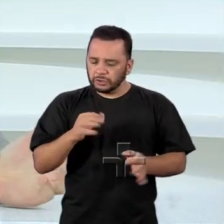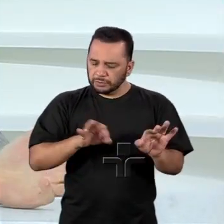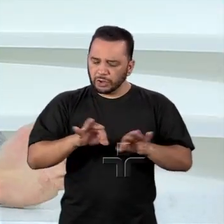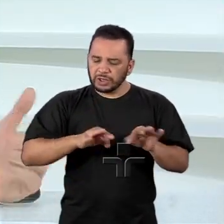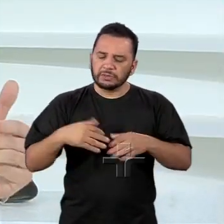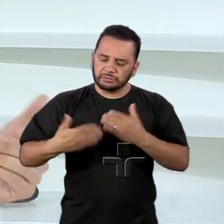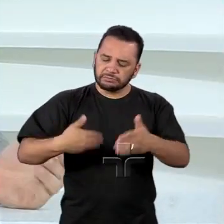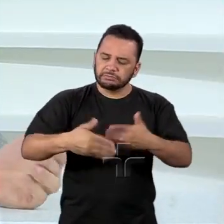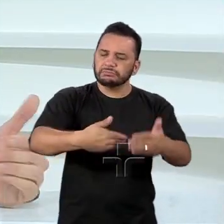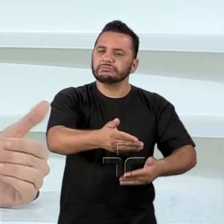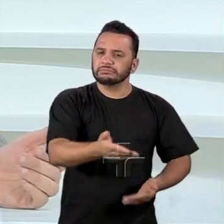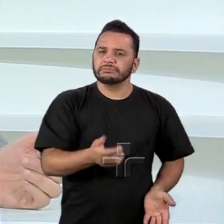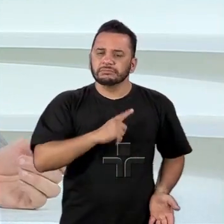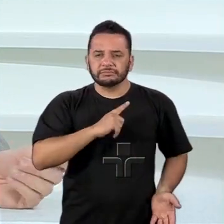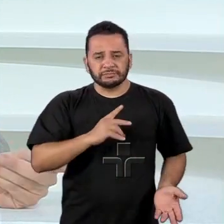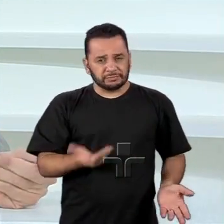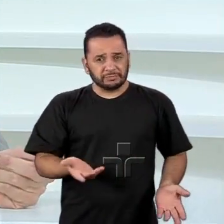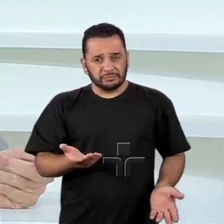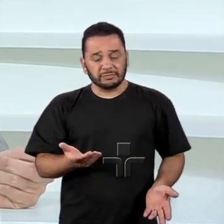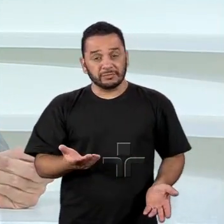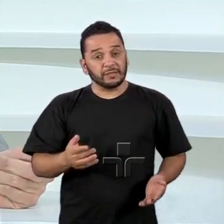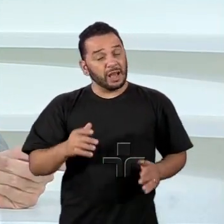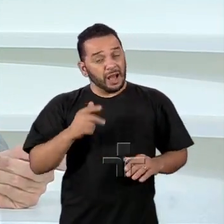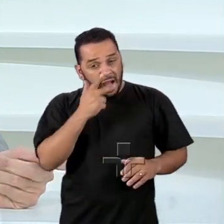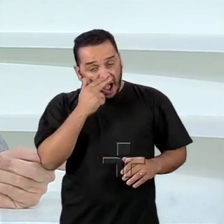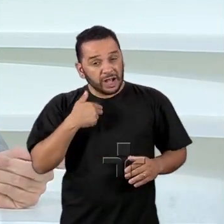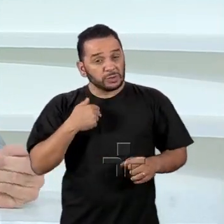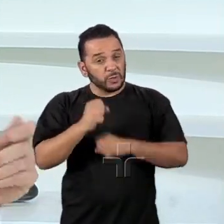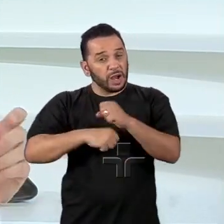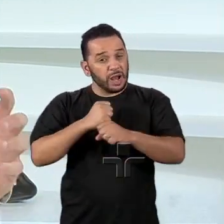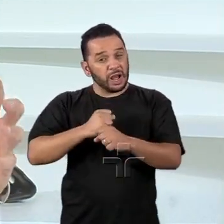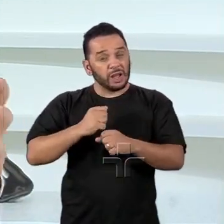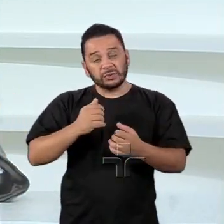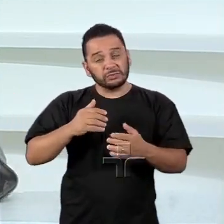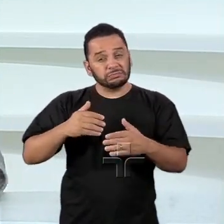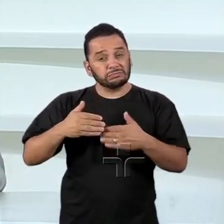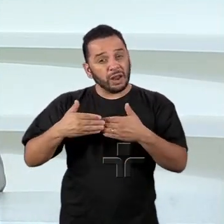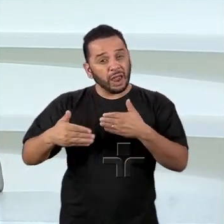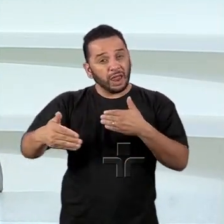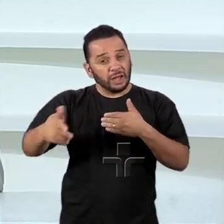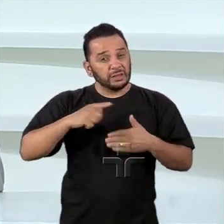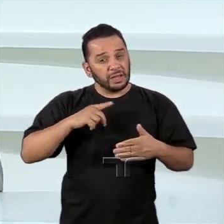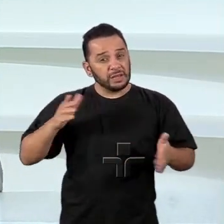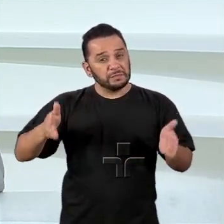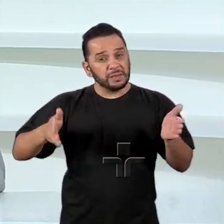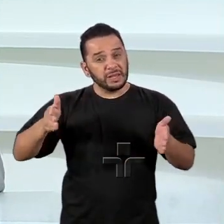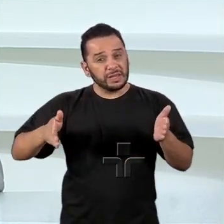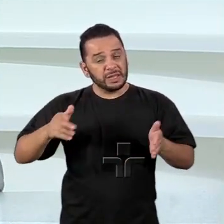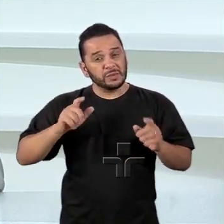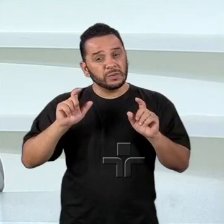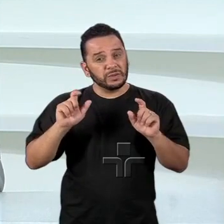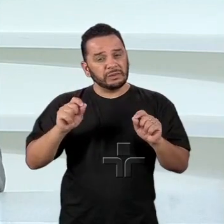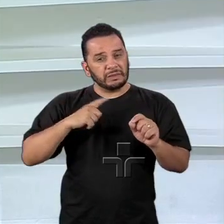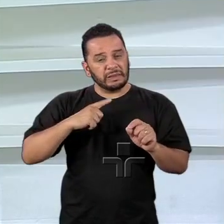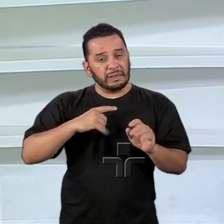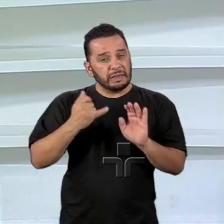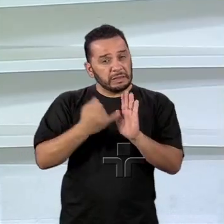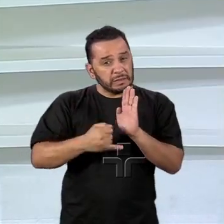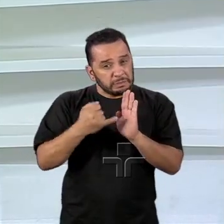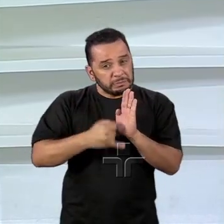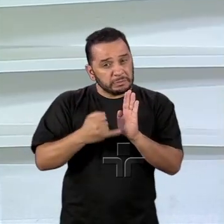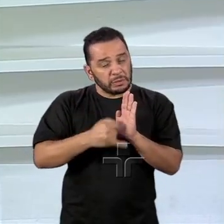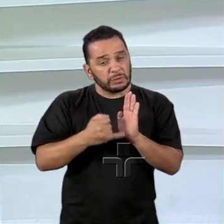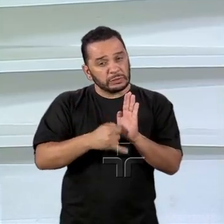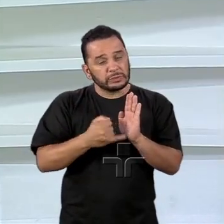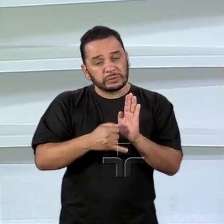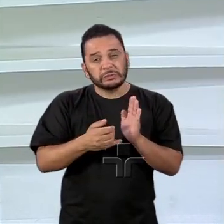Nós talvez passemos por algum período nos próximos anos de maior constrangimento fiscal, mas